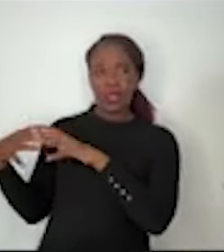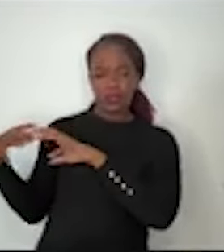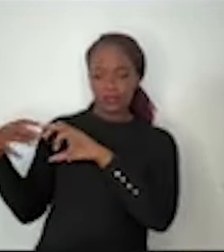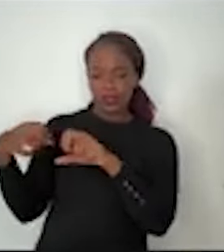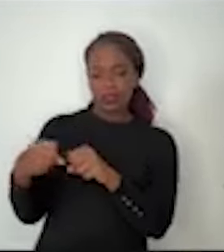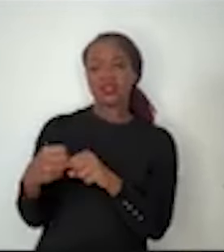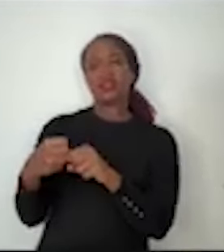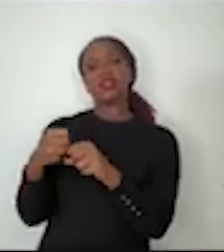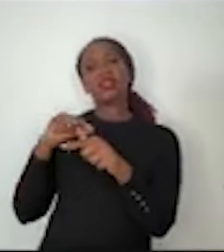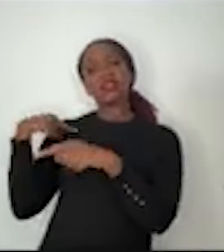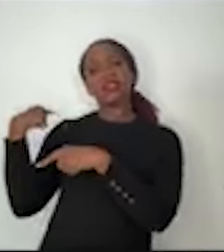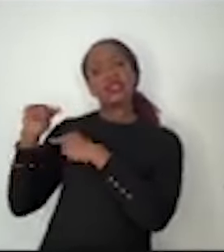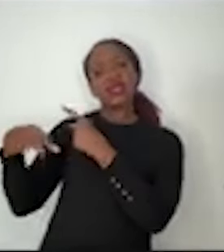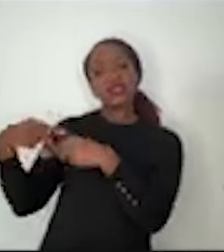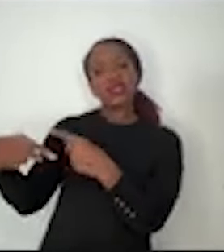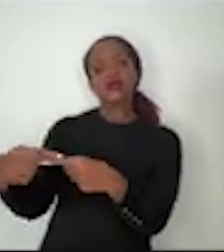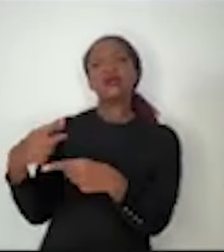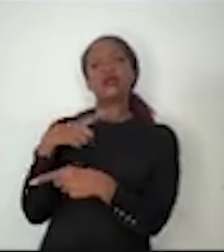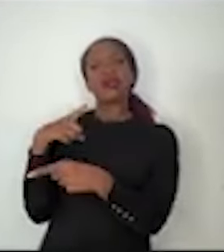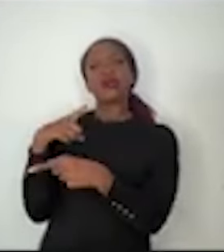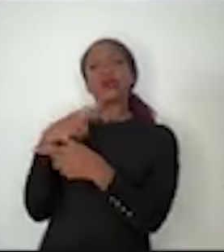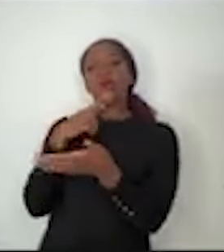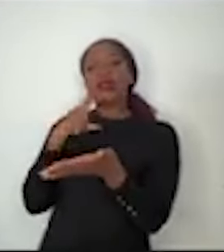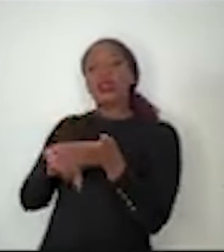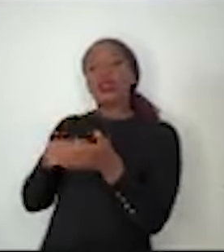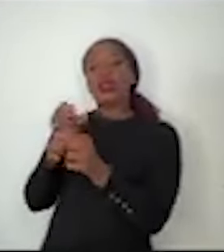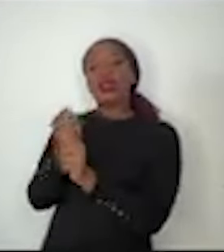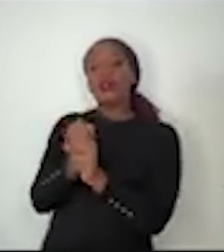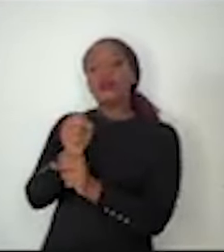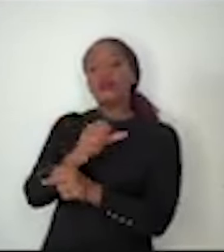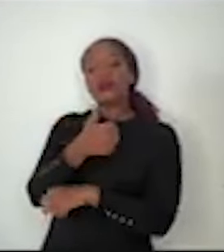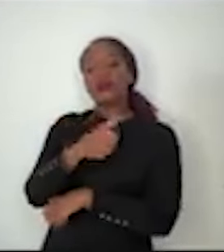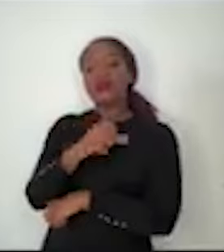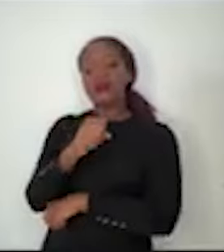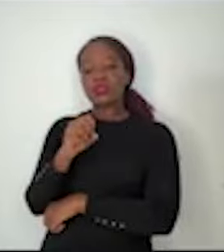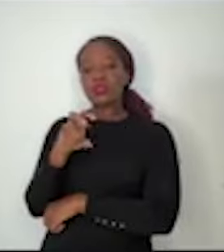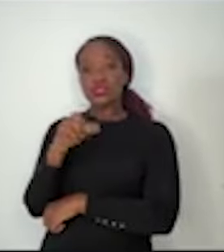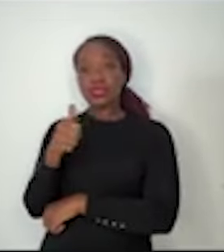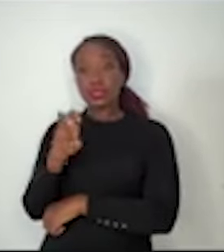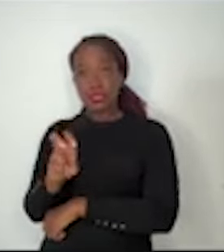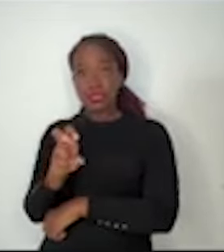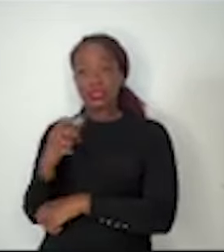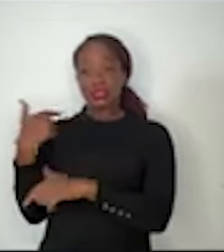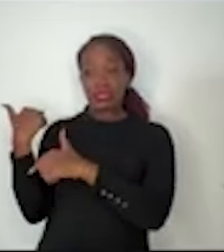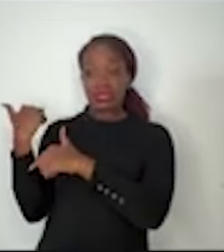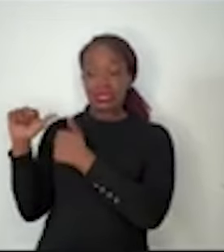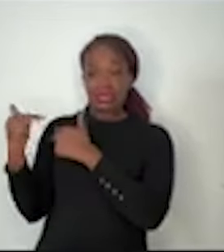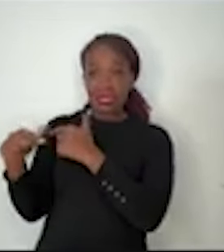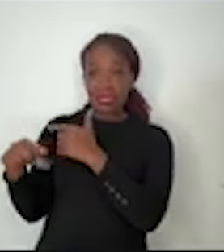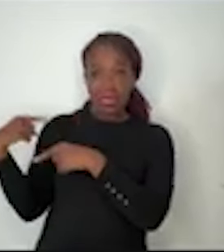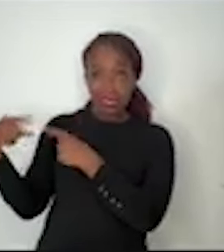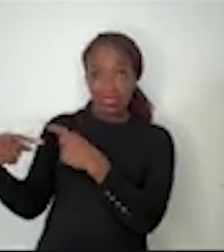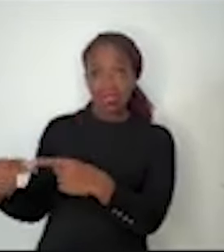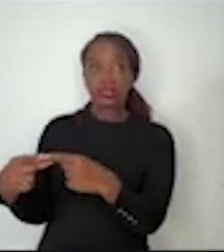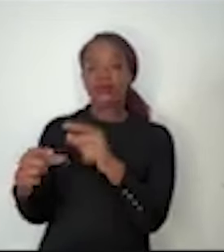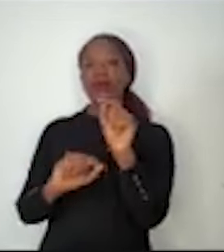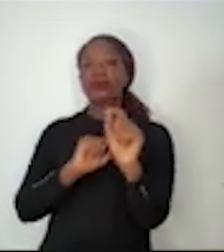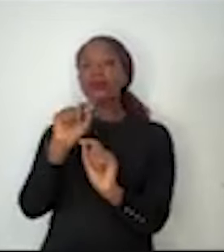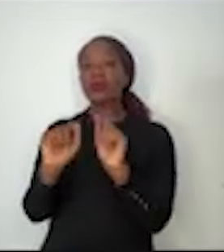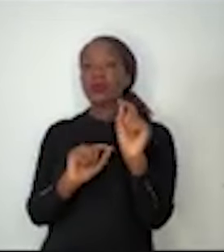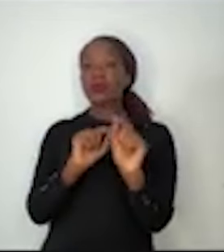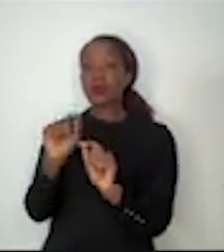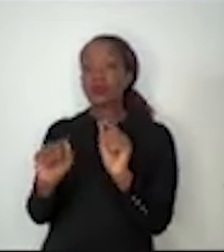magna carta desde 1215 nós somos herdeiros da tradição queridos como genuinamente são nossos irmãos